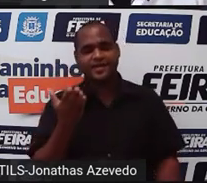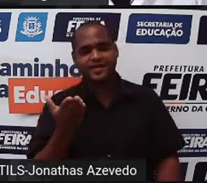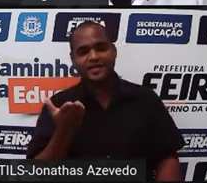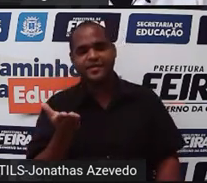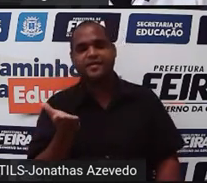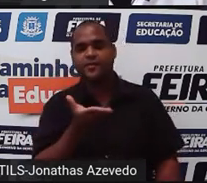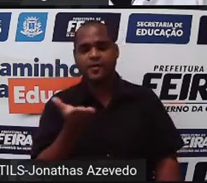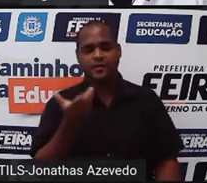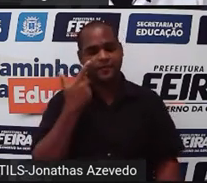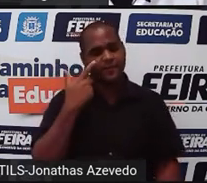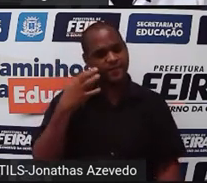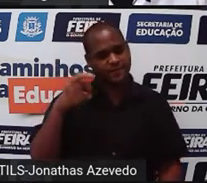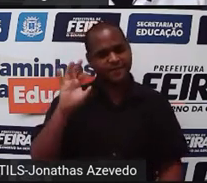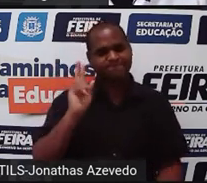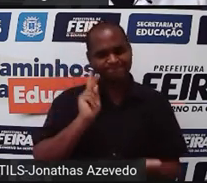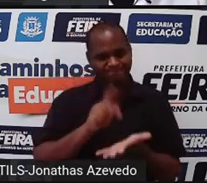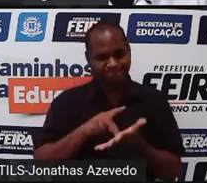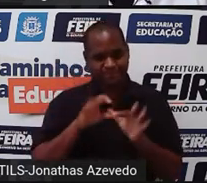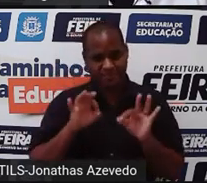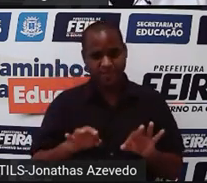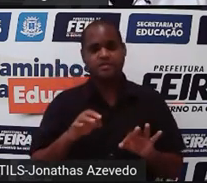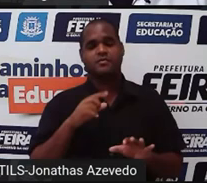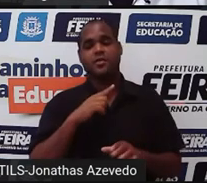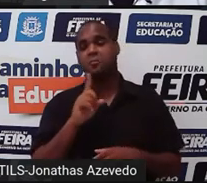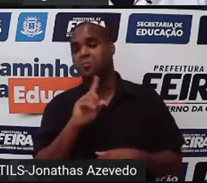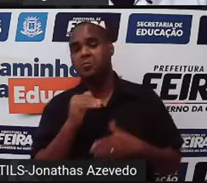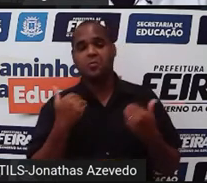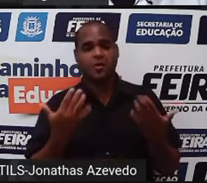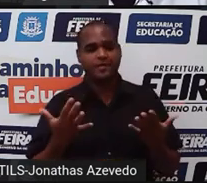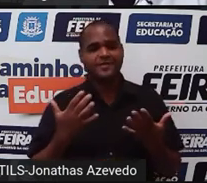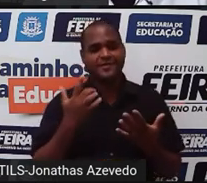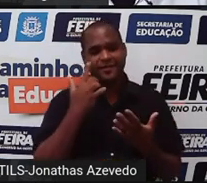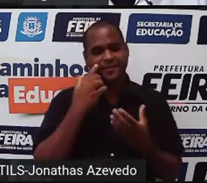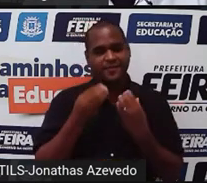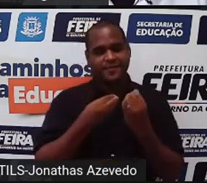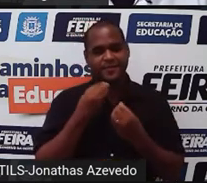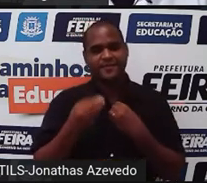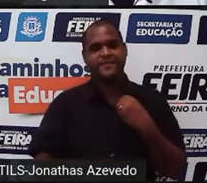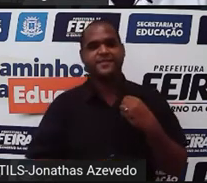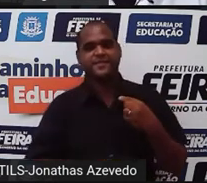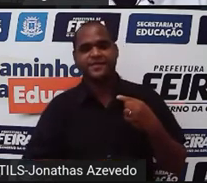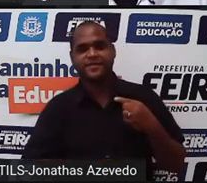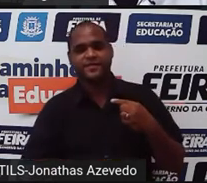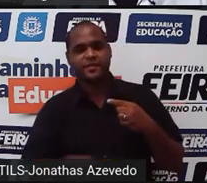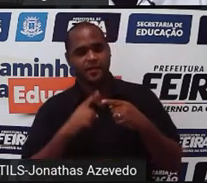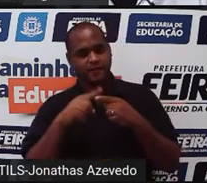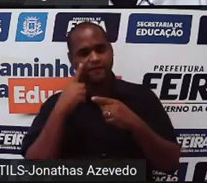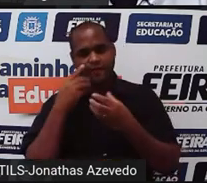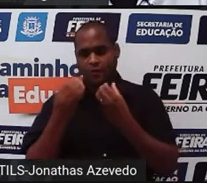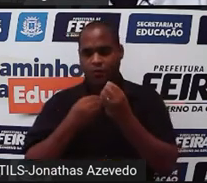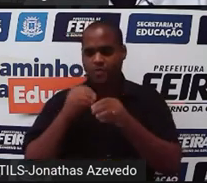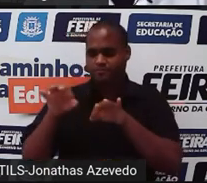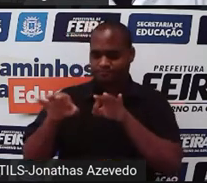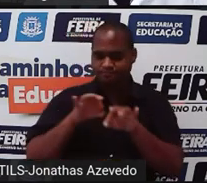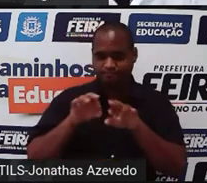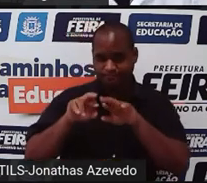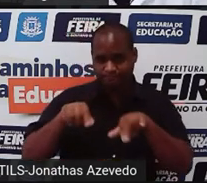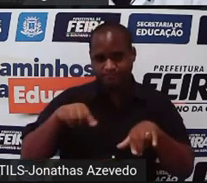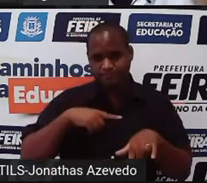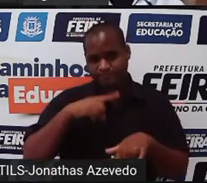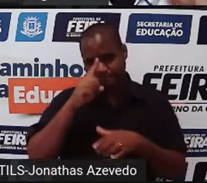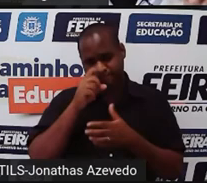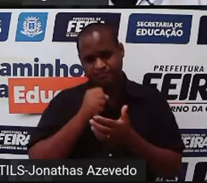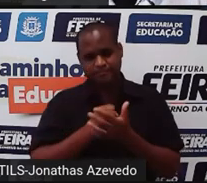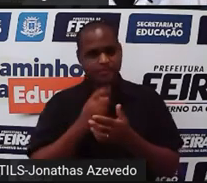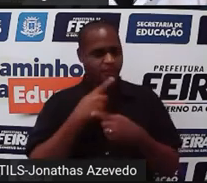vou ver se de fato o que eu fiz está certo como é que eu faço isso eu vou rever o que eu fiz né vou